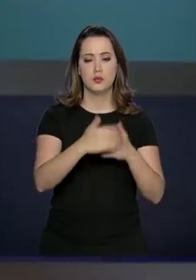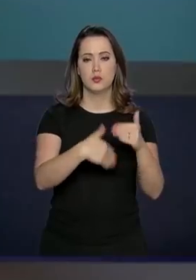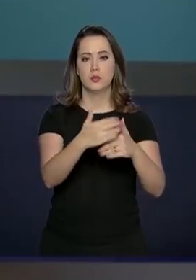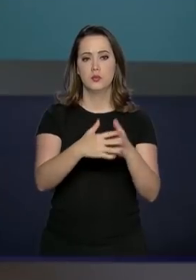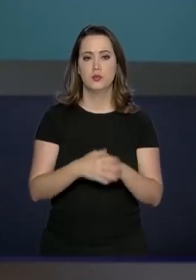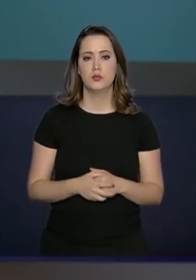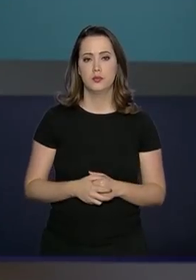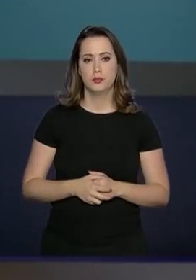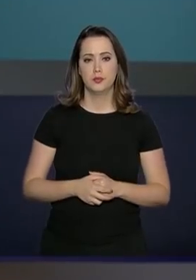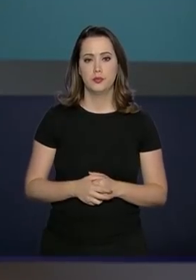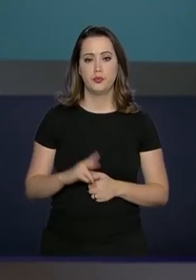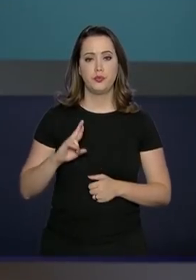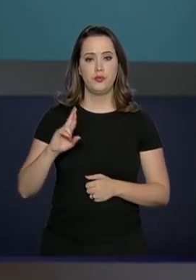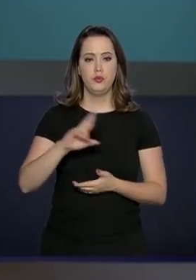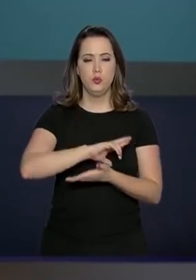Brasil.